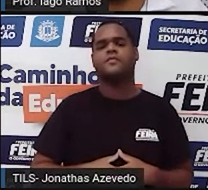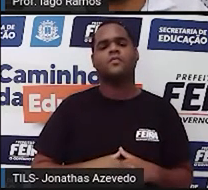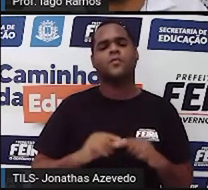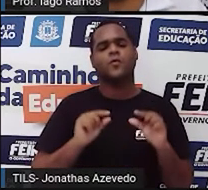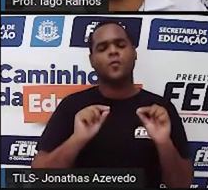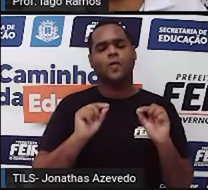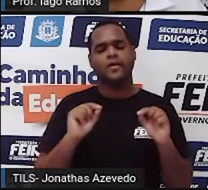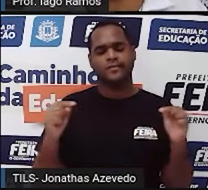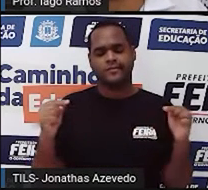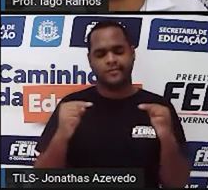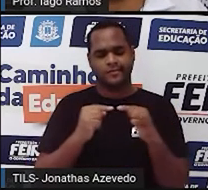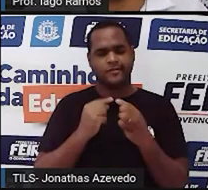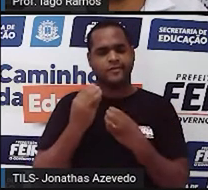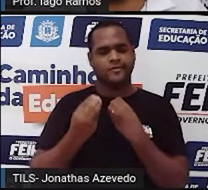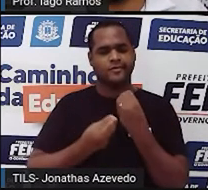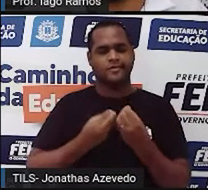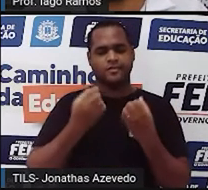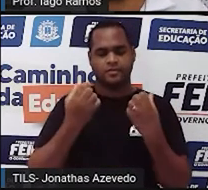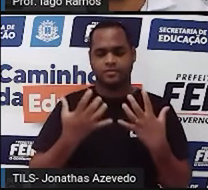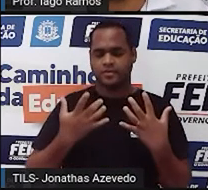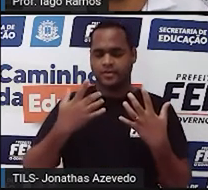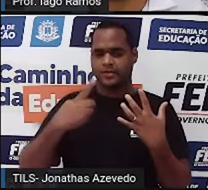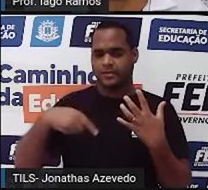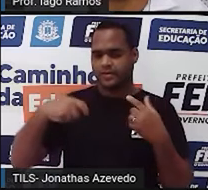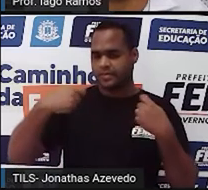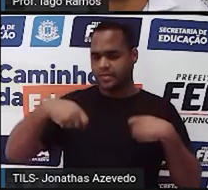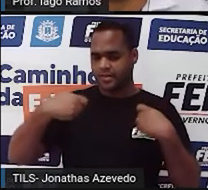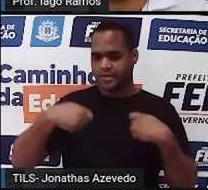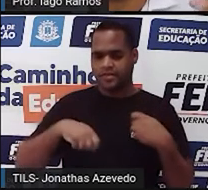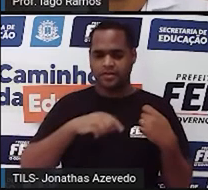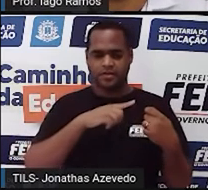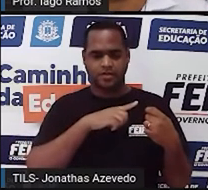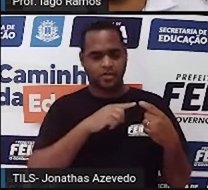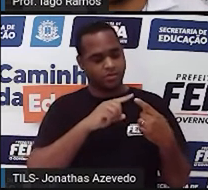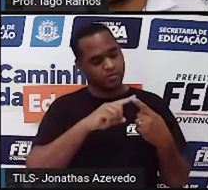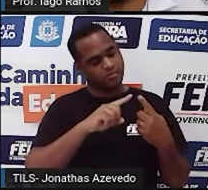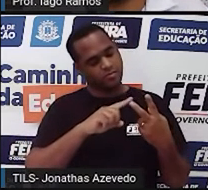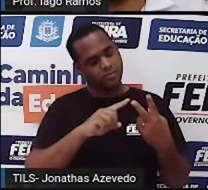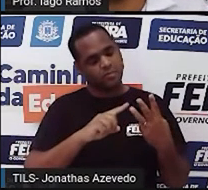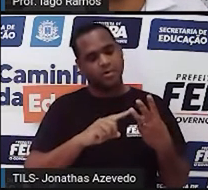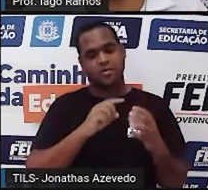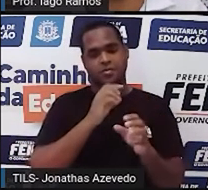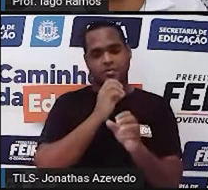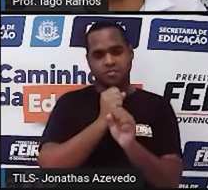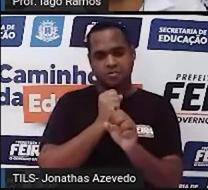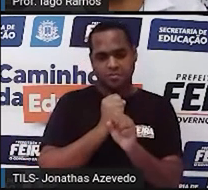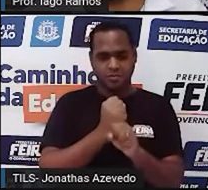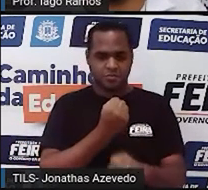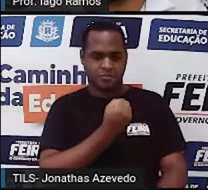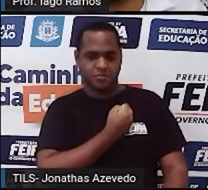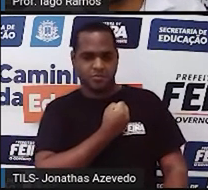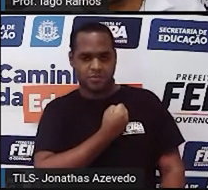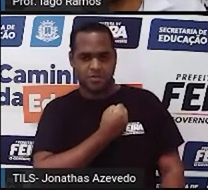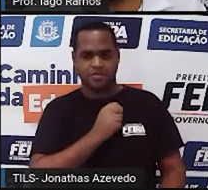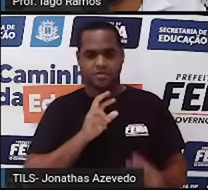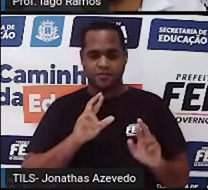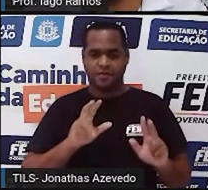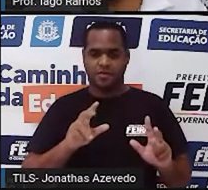funciona para quando a gente precisa somar 3 números ou mais. E como é que ela funciona?